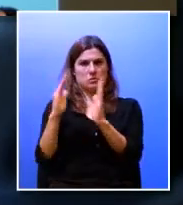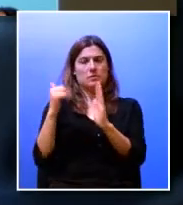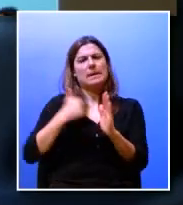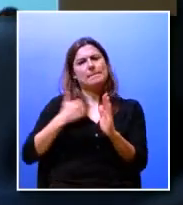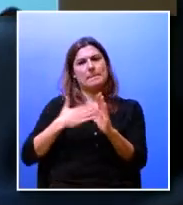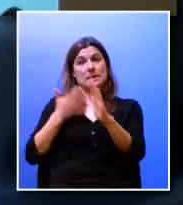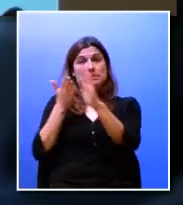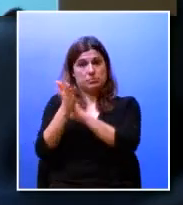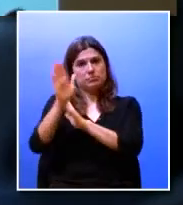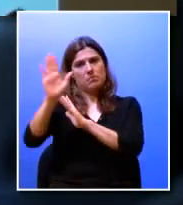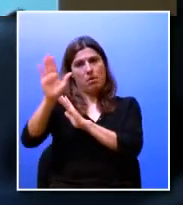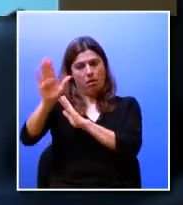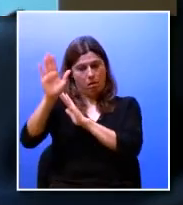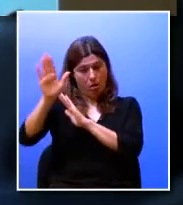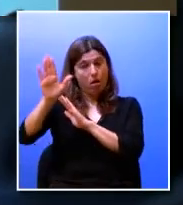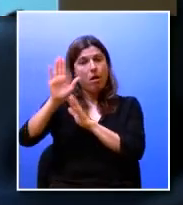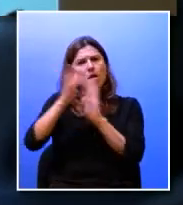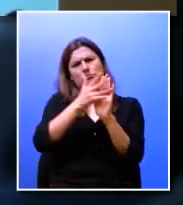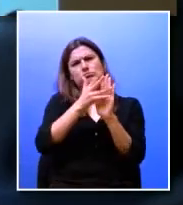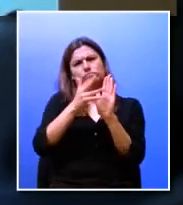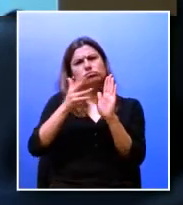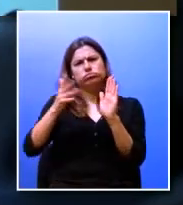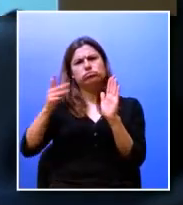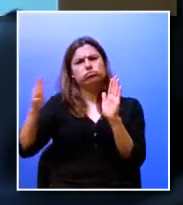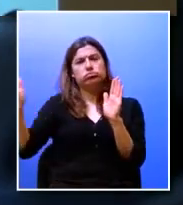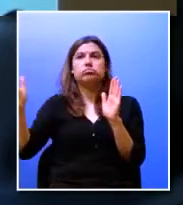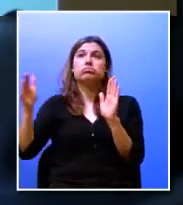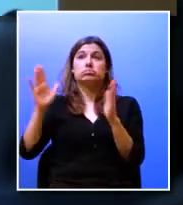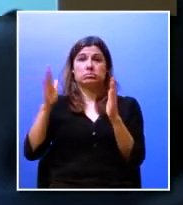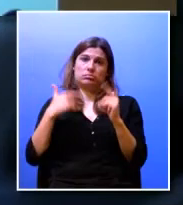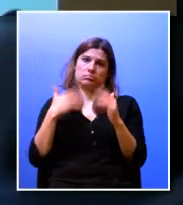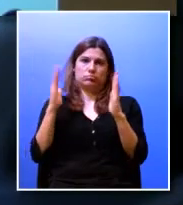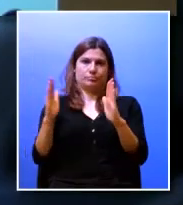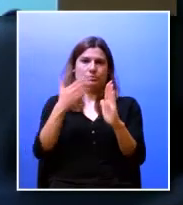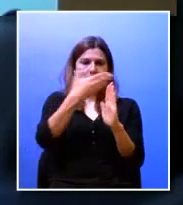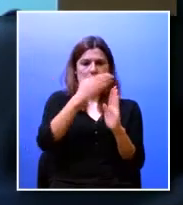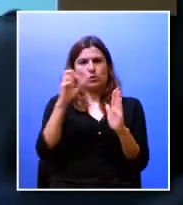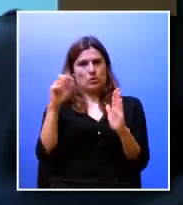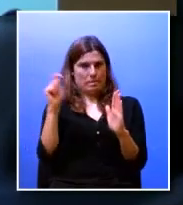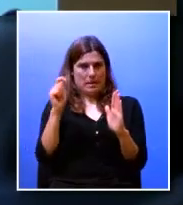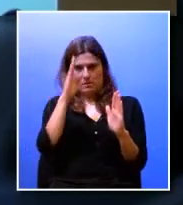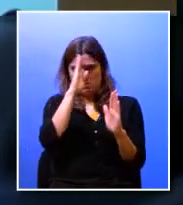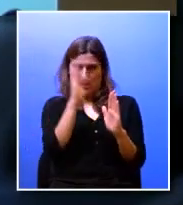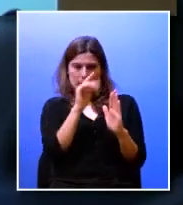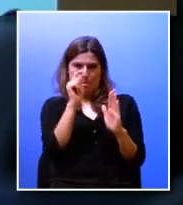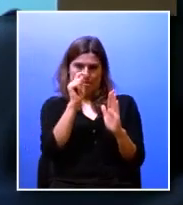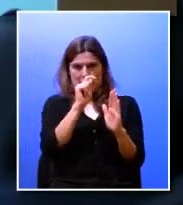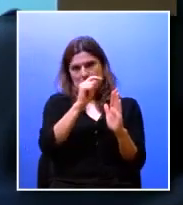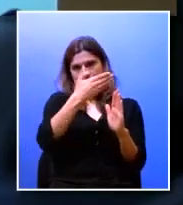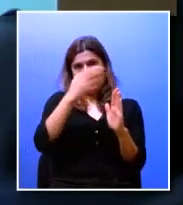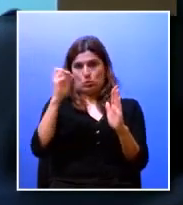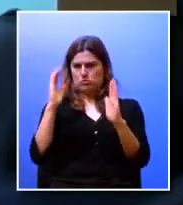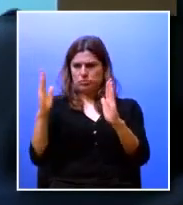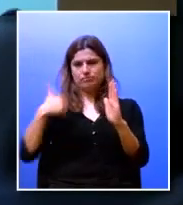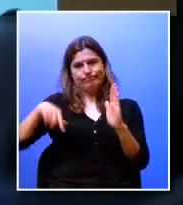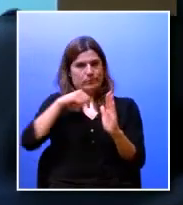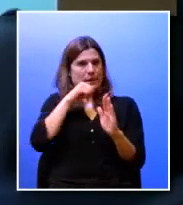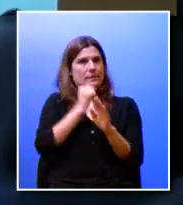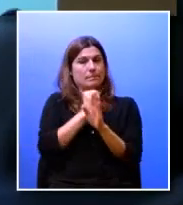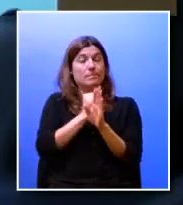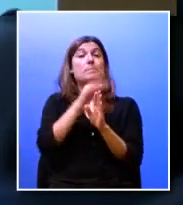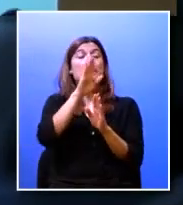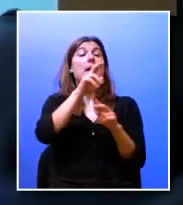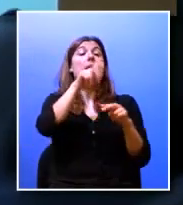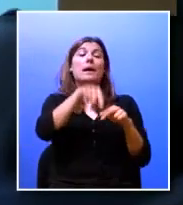colocamos esse aluno durante 7 a 8 meses reparem isto é a baliza sobre a qual nós trabalhamos estamos a falar de uma unidade curricular que num